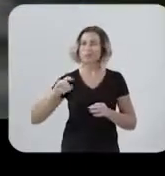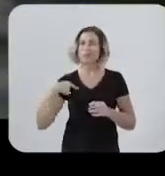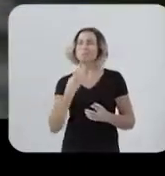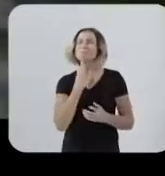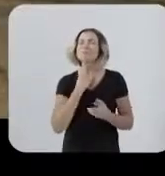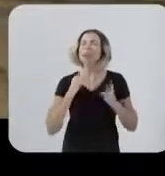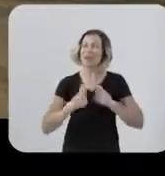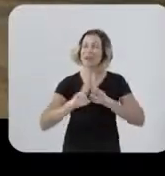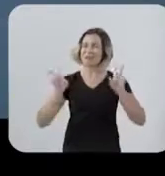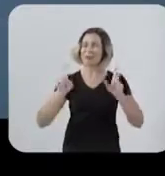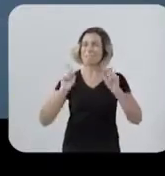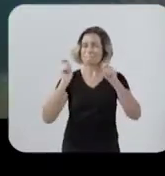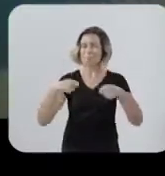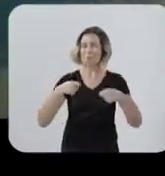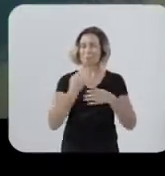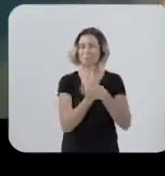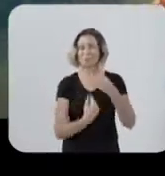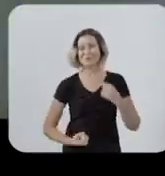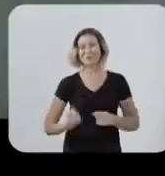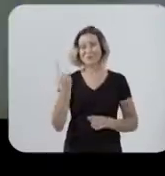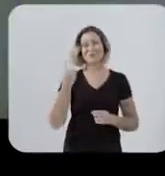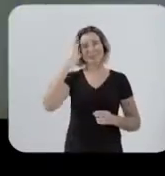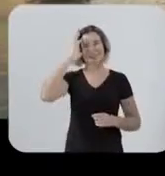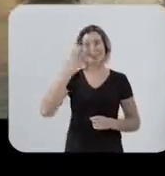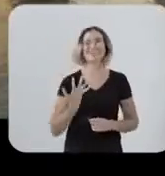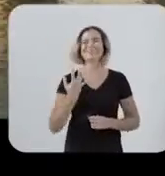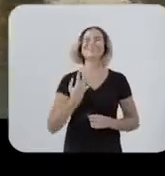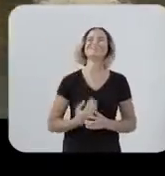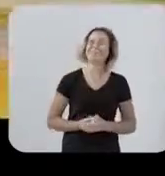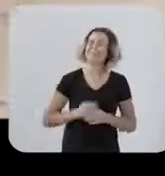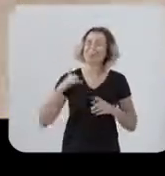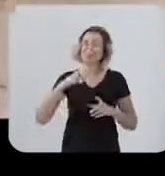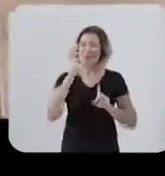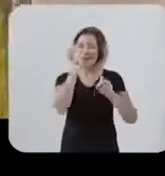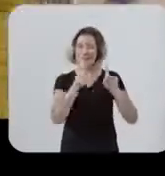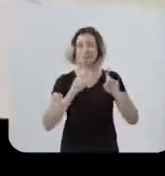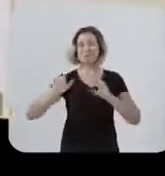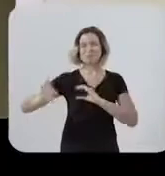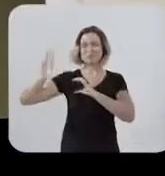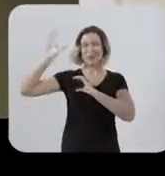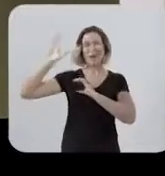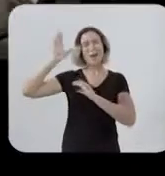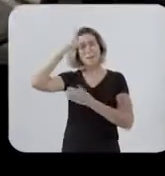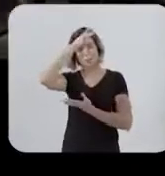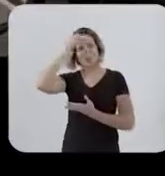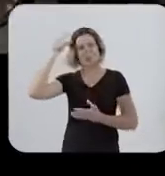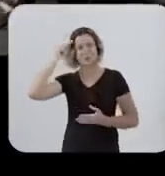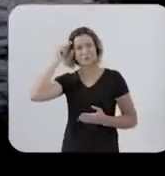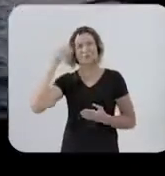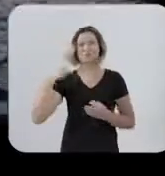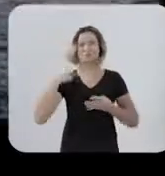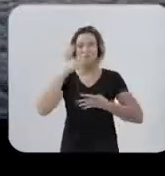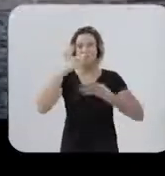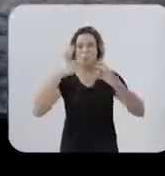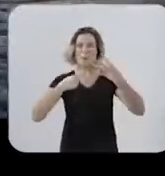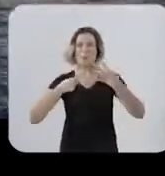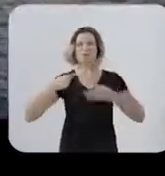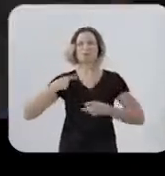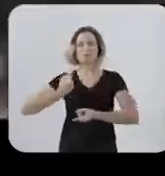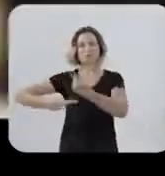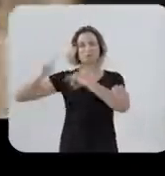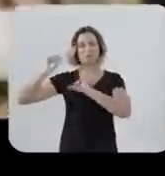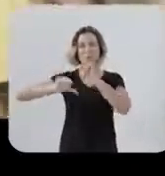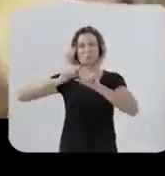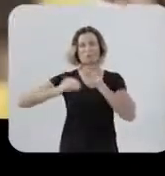vontades diferentes Mas a solução pode ser uma só É que tem um candidato a prefeito Que atende os desejos de avanço e de